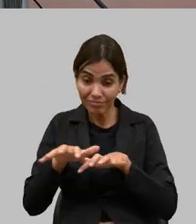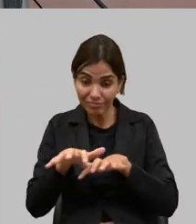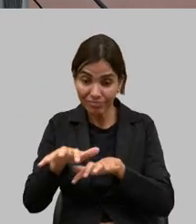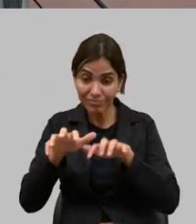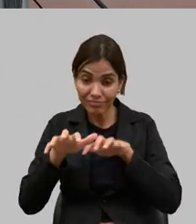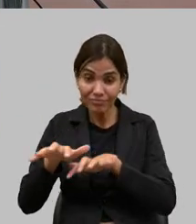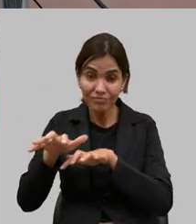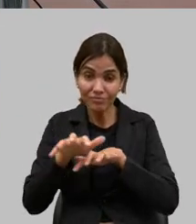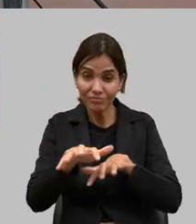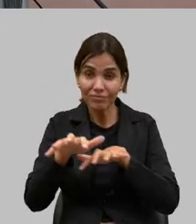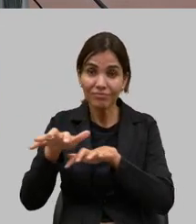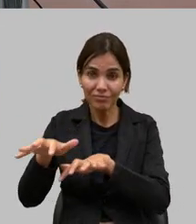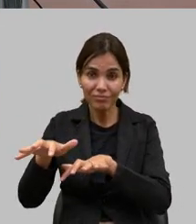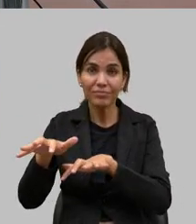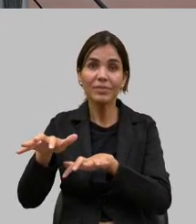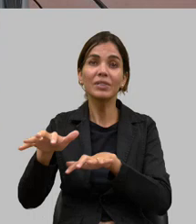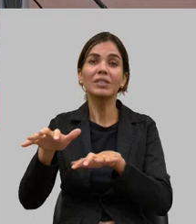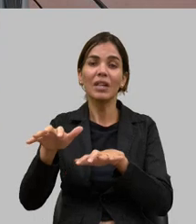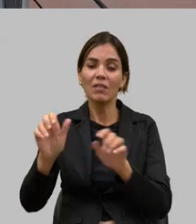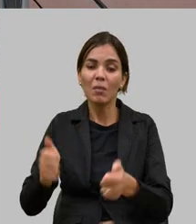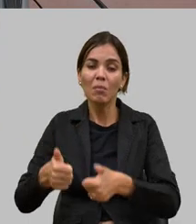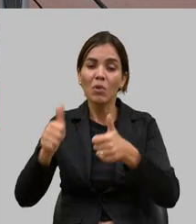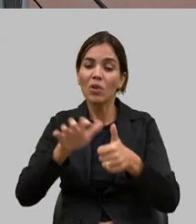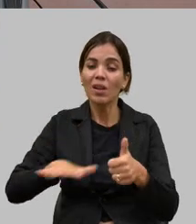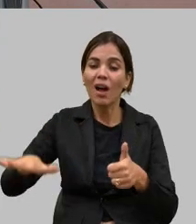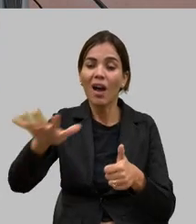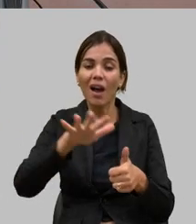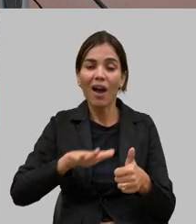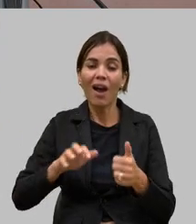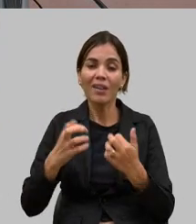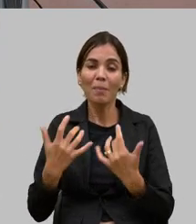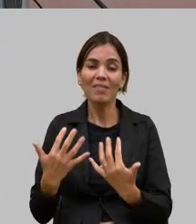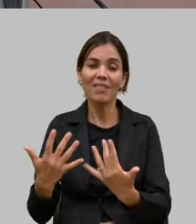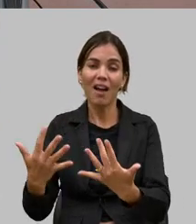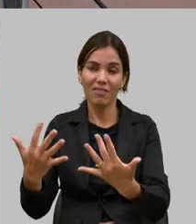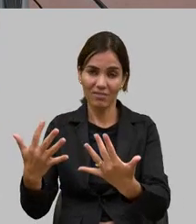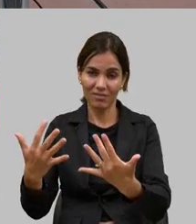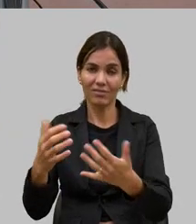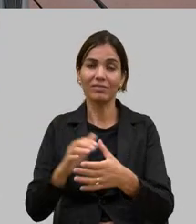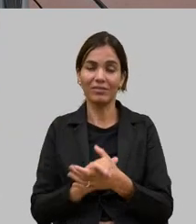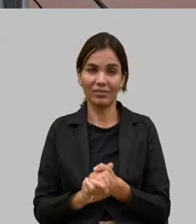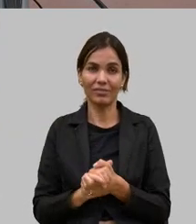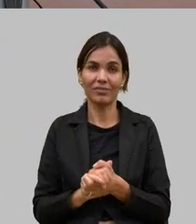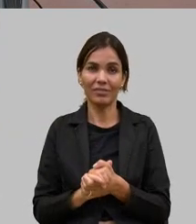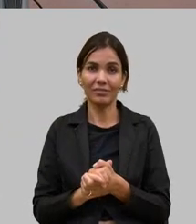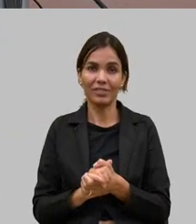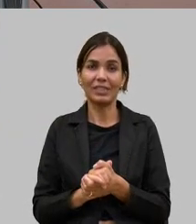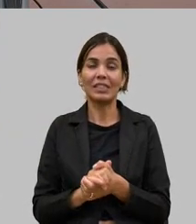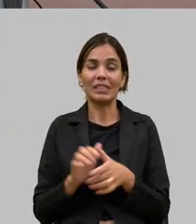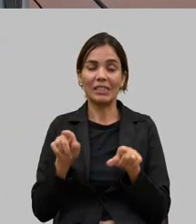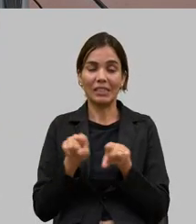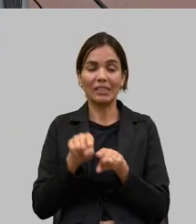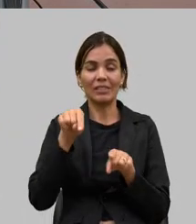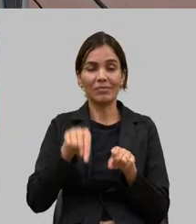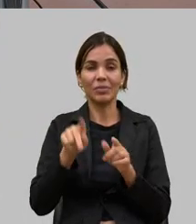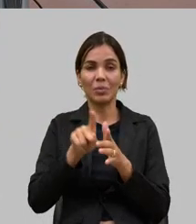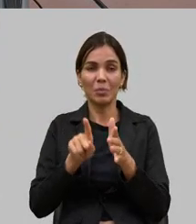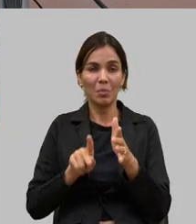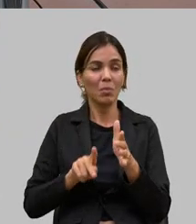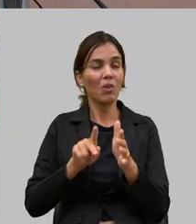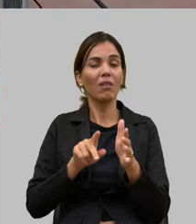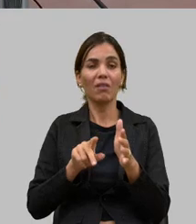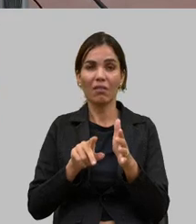a questão das pastagens degradadas então vejo com muito bons olhos esse programa Irriga Minas e eu acho que está nascendo aqui um programa que vai